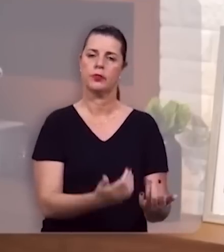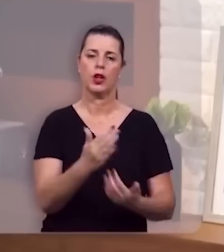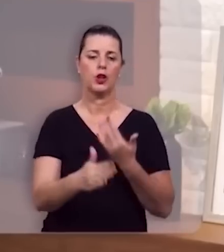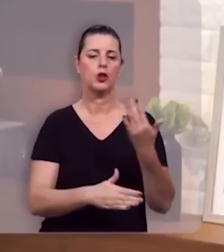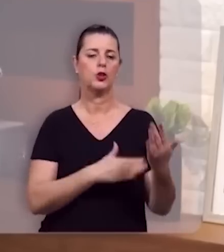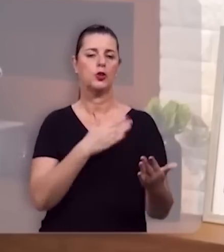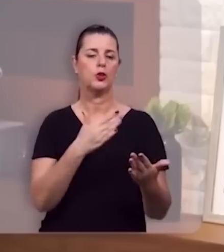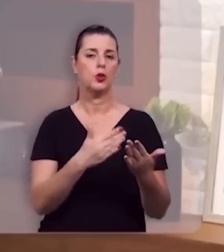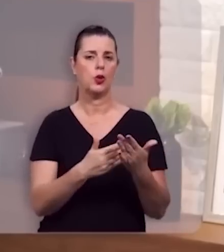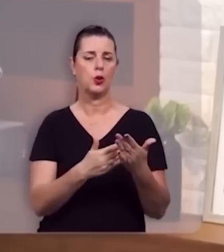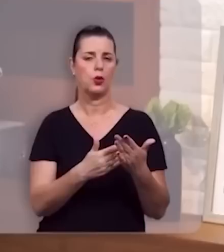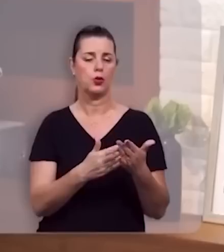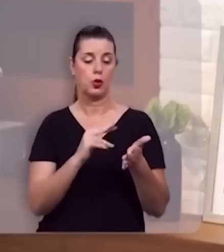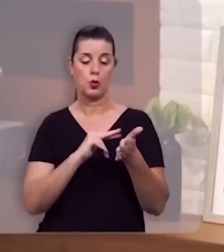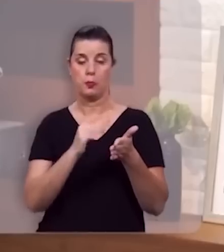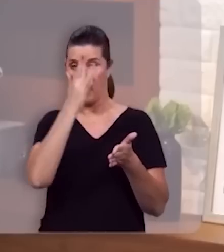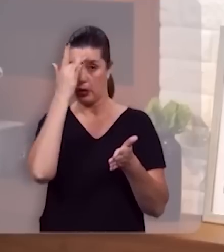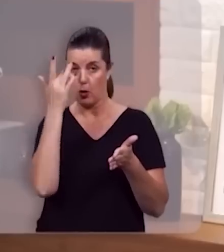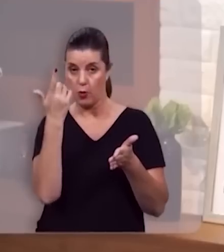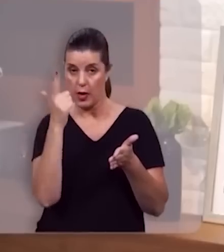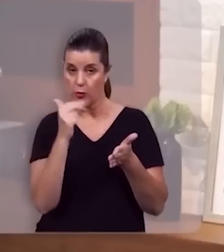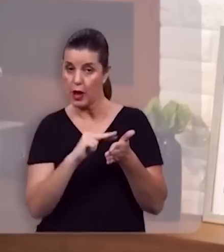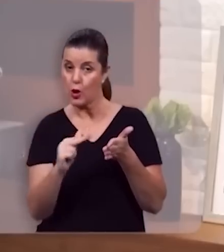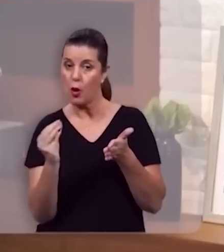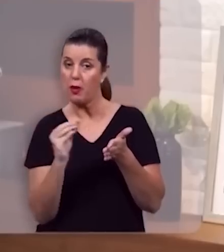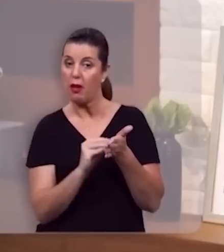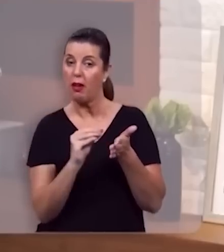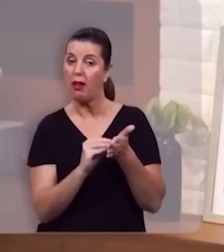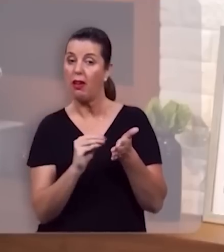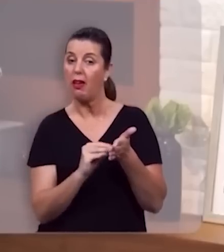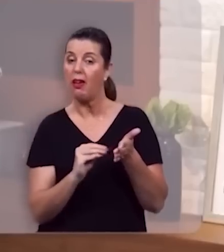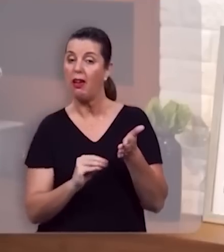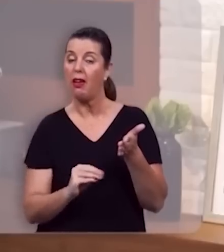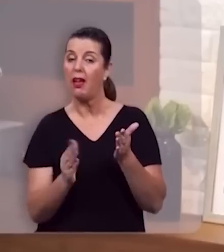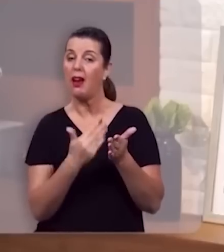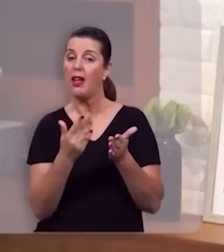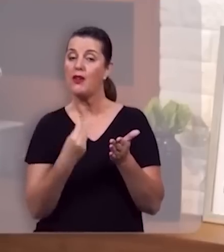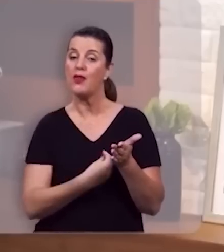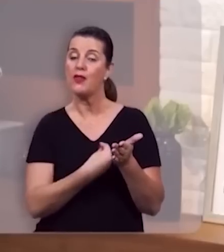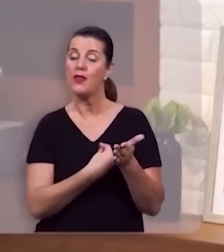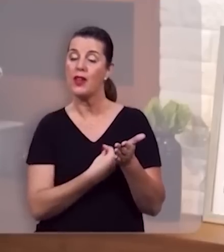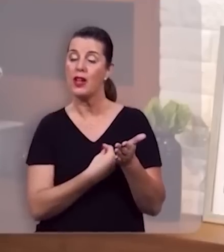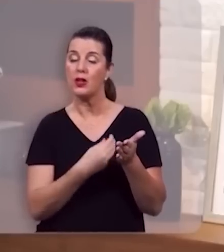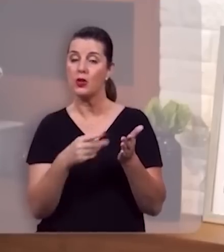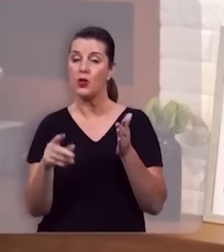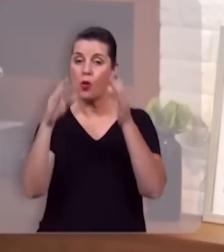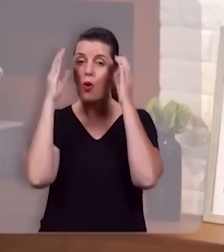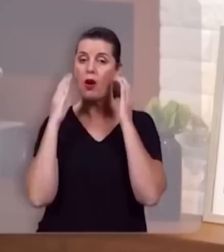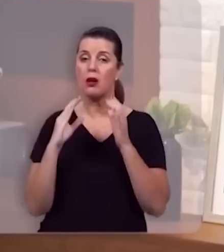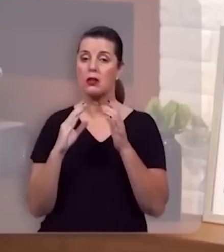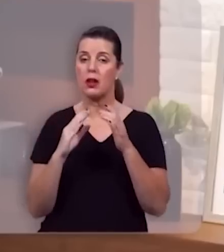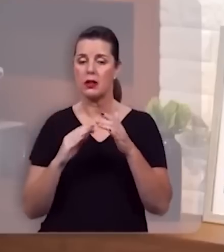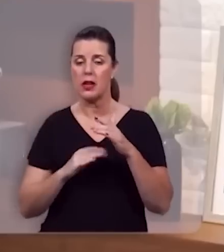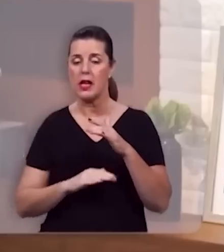todos aqueles cujos nomes não estão escritos no livro da vida do Cordeiro. Sim, agora todos os inimigos